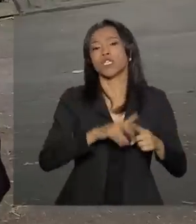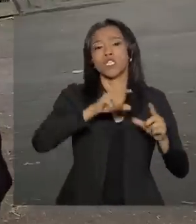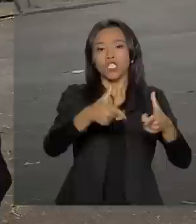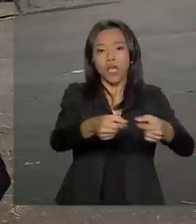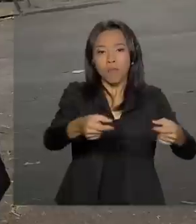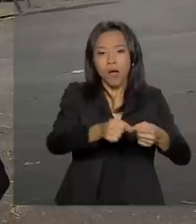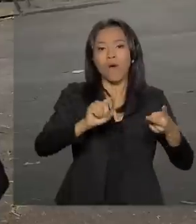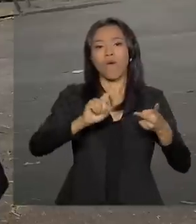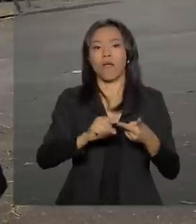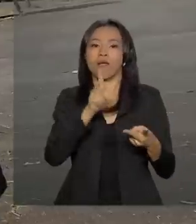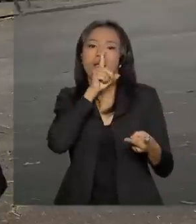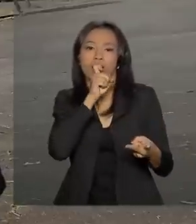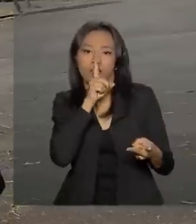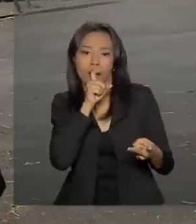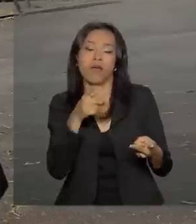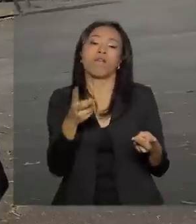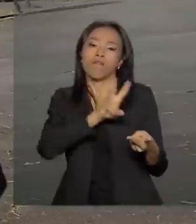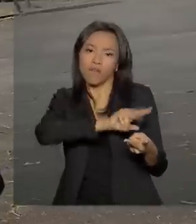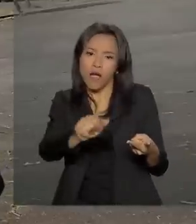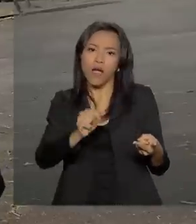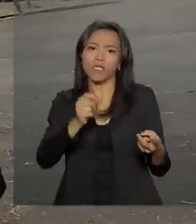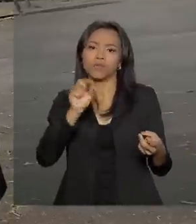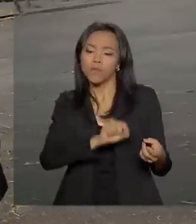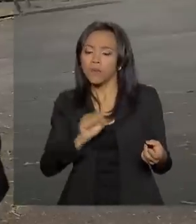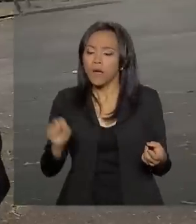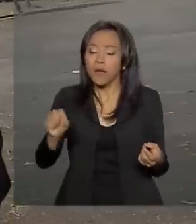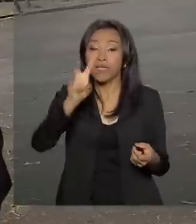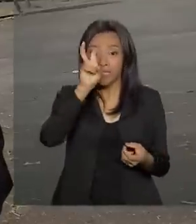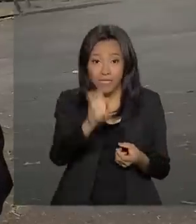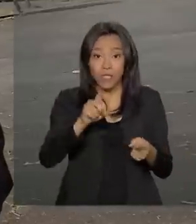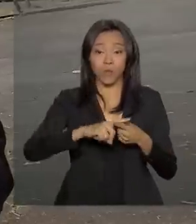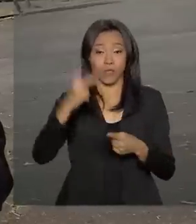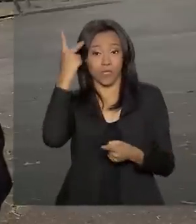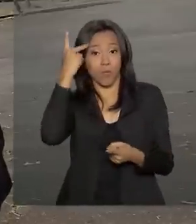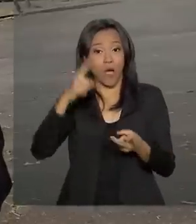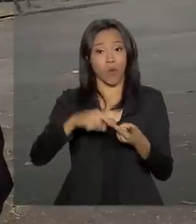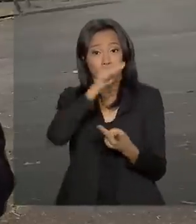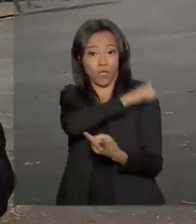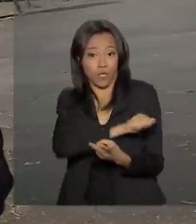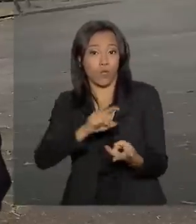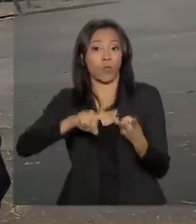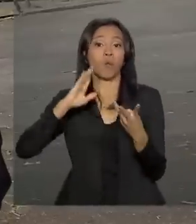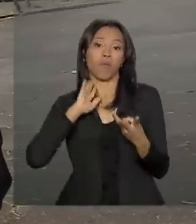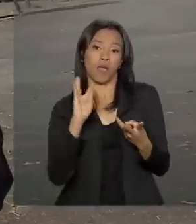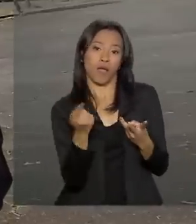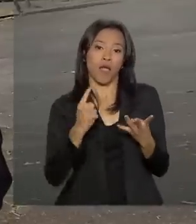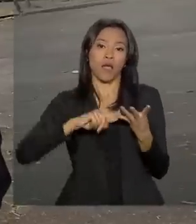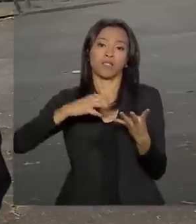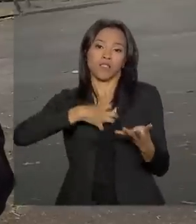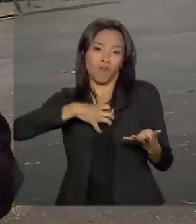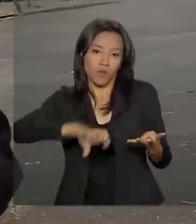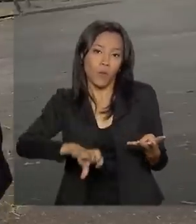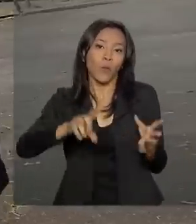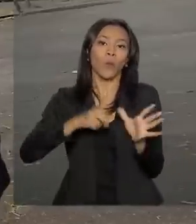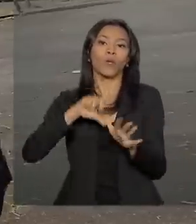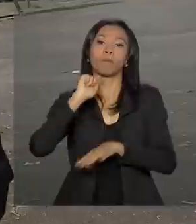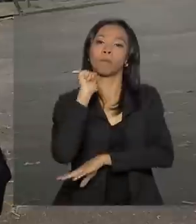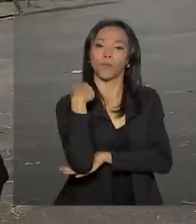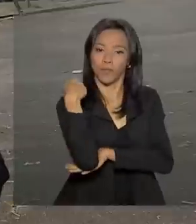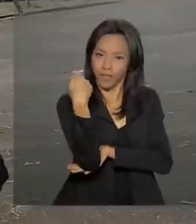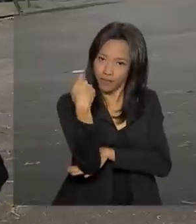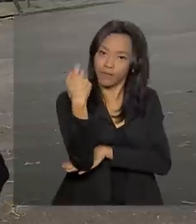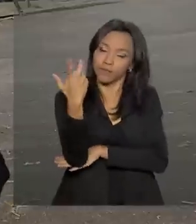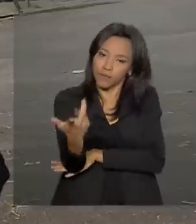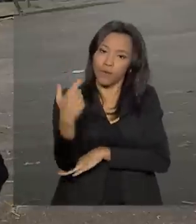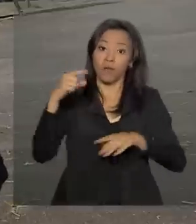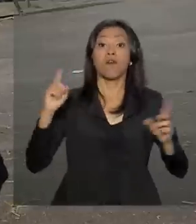jogar em cinco cidades-sedes. São Paulo, Rio de Janeiro, Belo Horizonte, Salvador e Porto Alegre. Além da